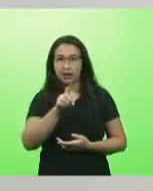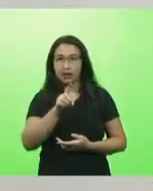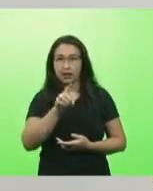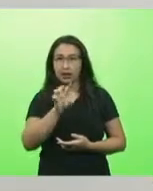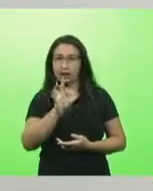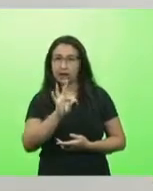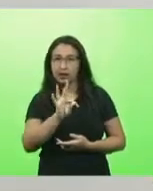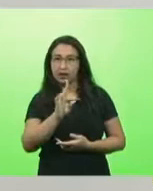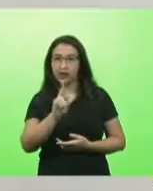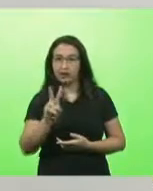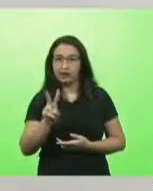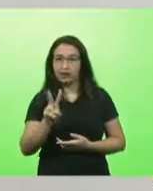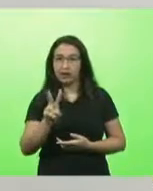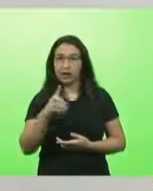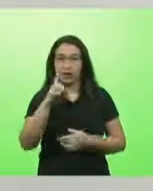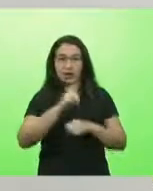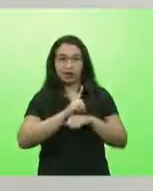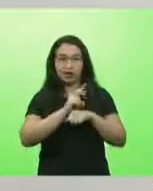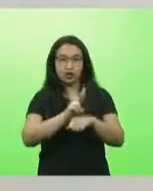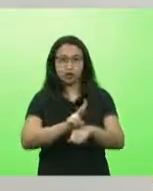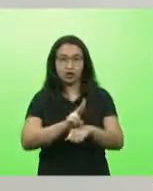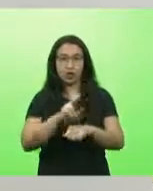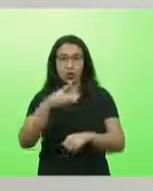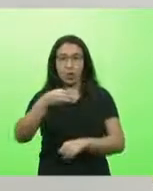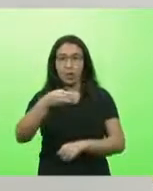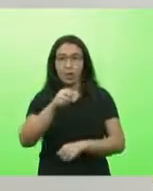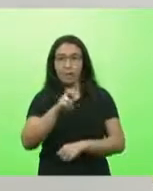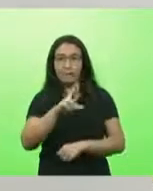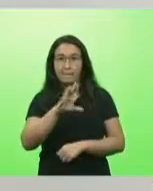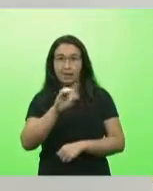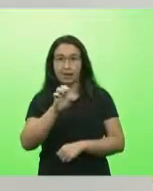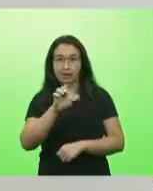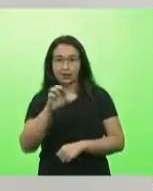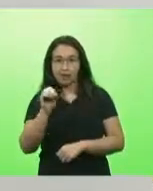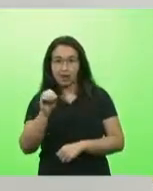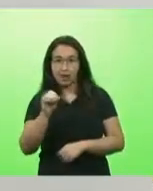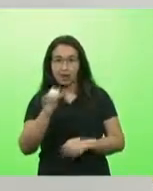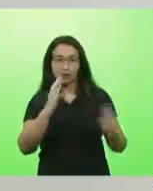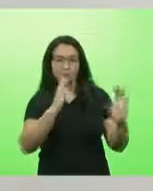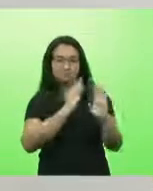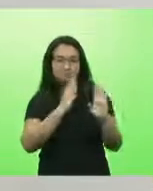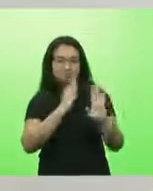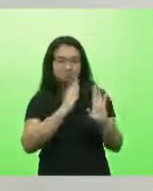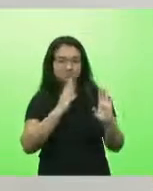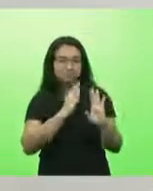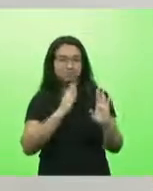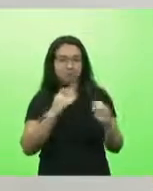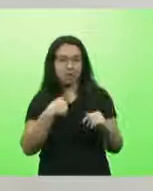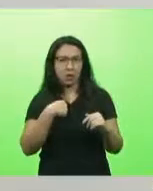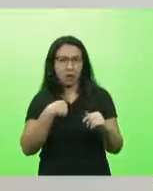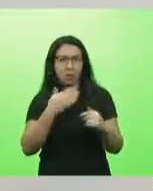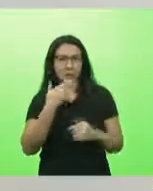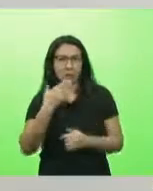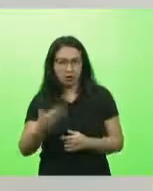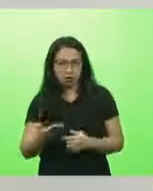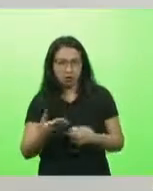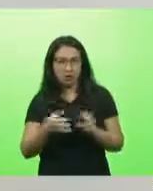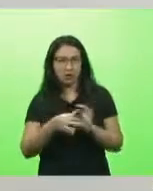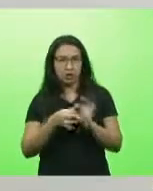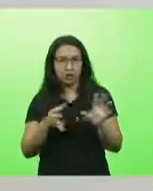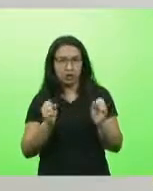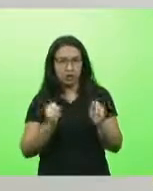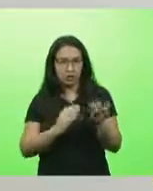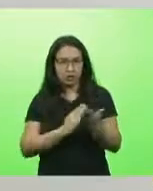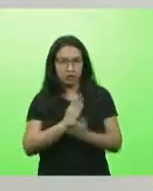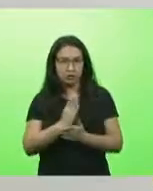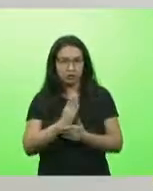diretor-presidente Marcelo Petrelli faz uma análise que eu disse, pedi autorização para ele ontem para rodar.